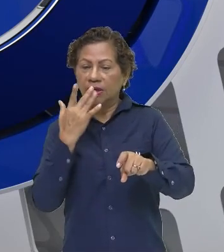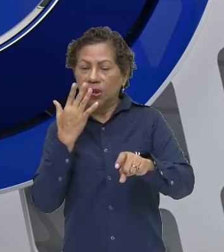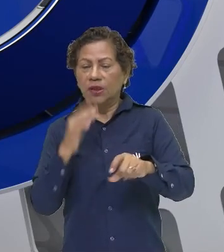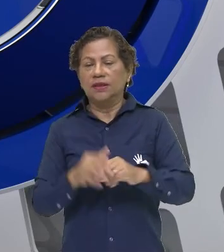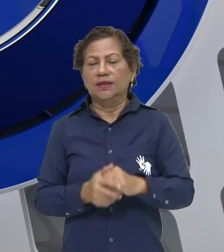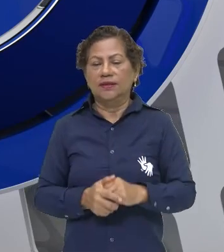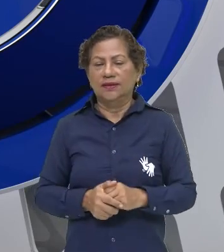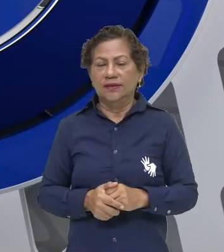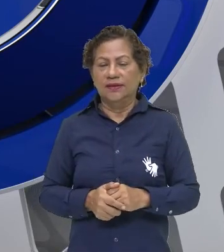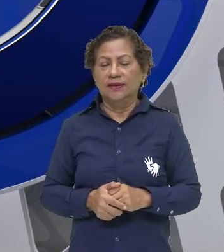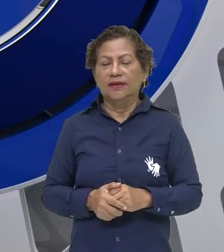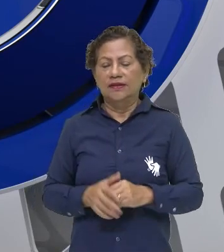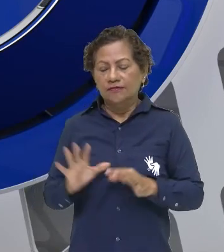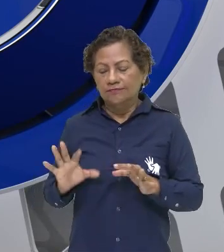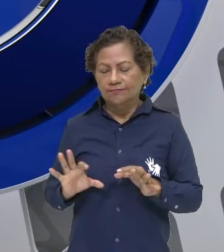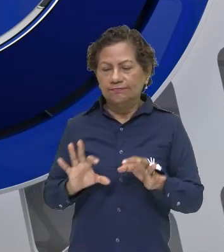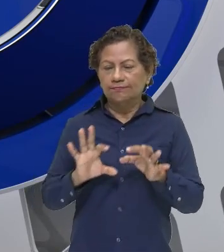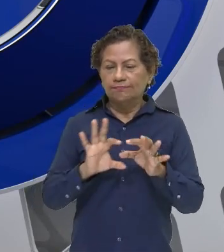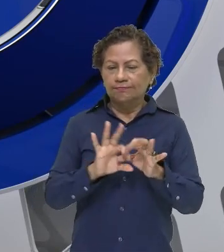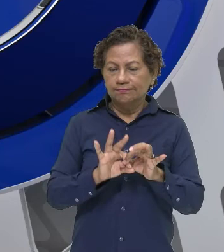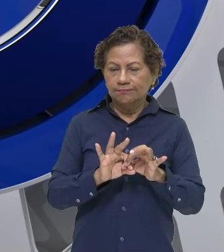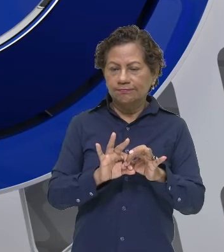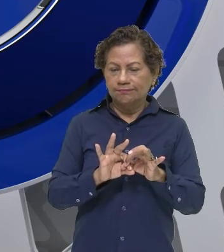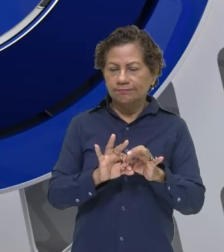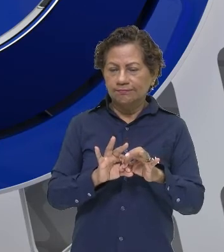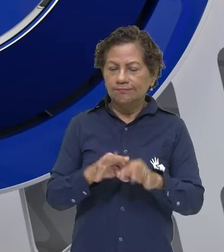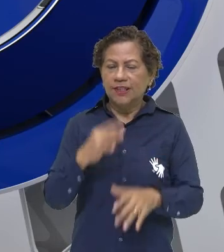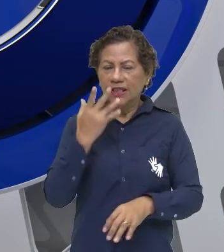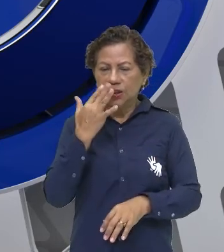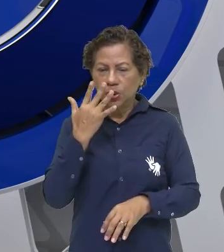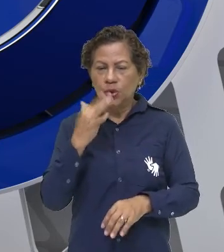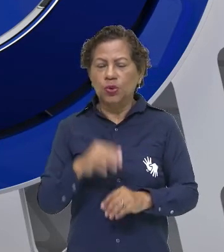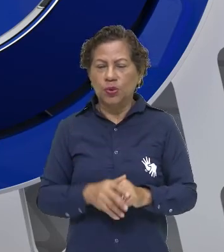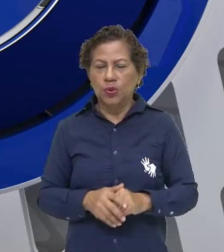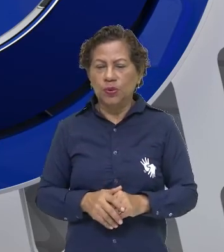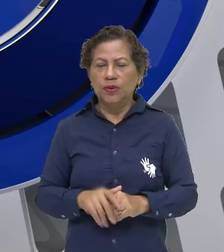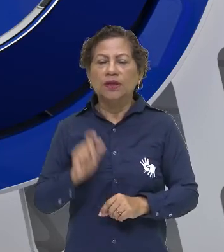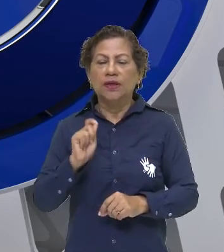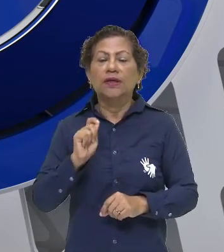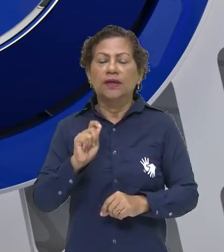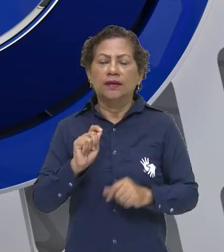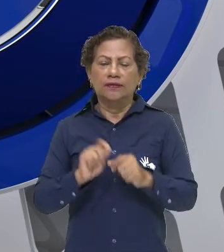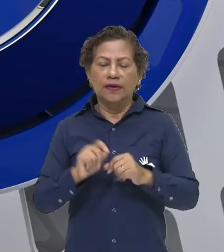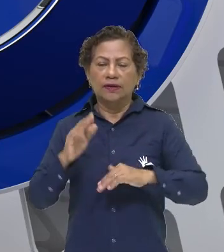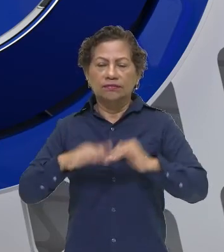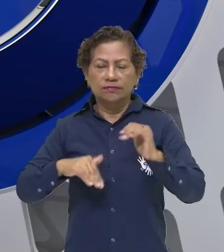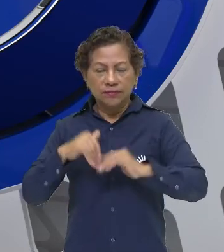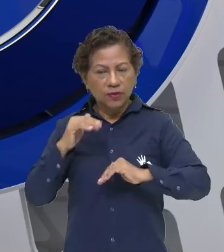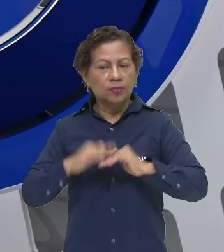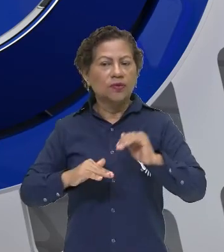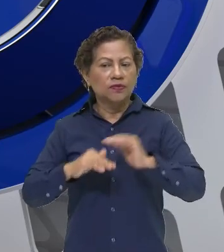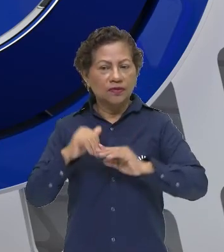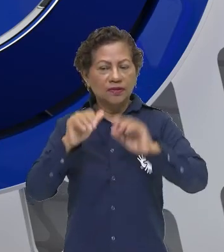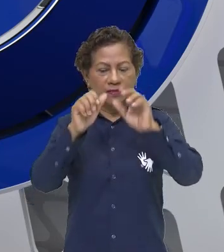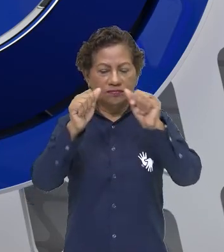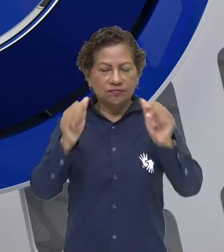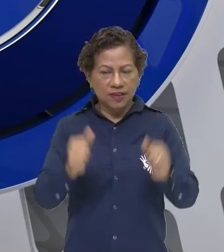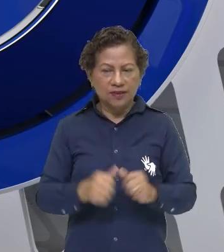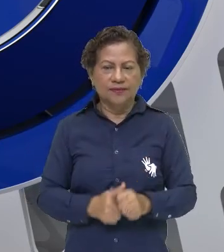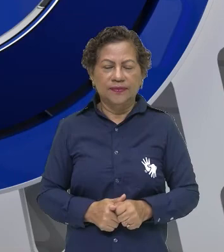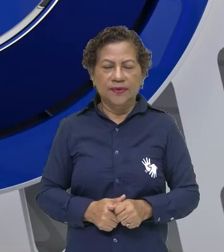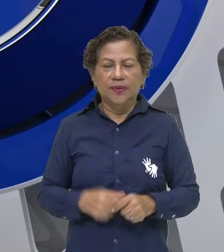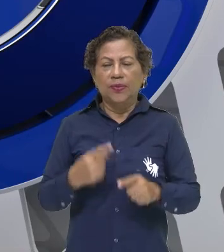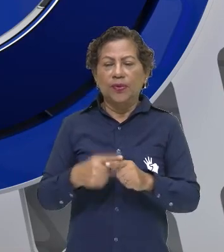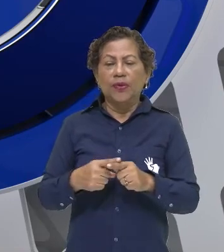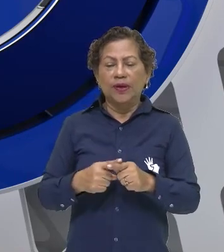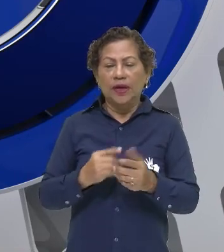essa harmonização das cores é feita pelo artista. Como nós falamos, algumas pessoas não consideram